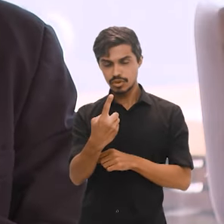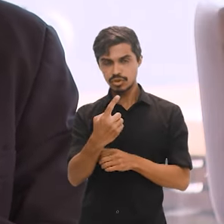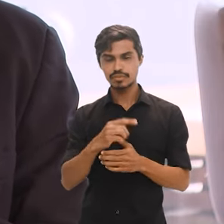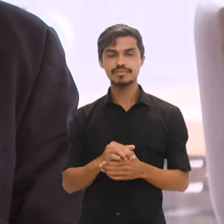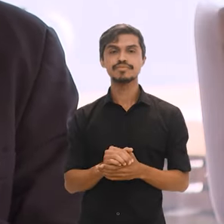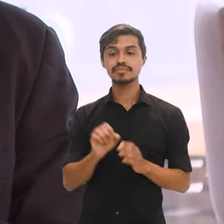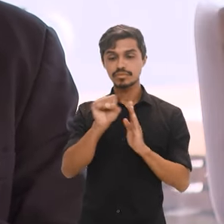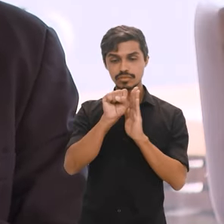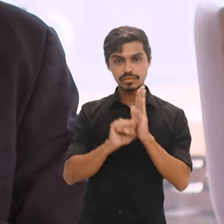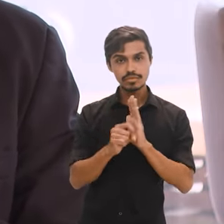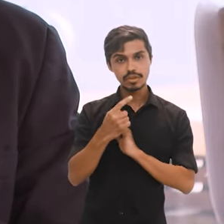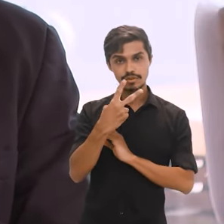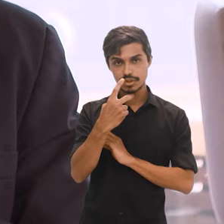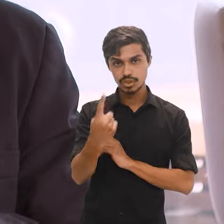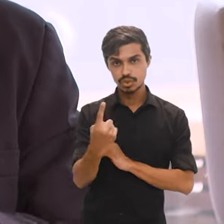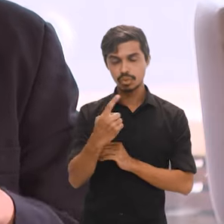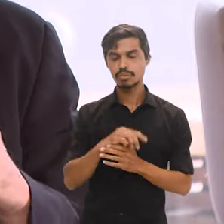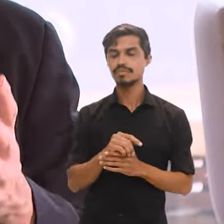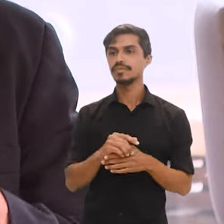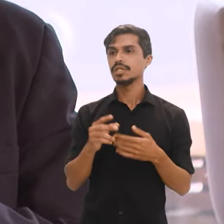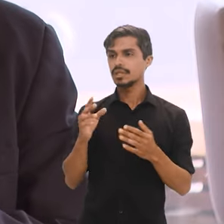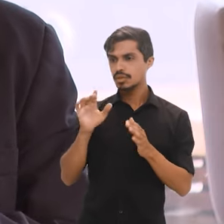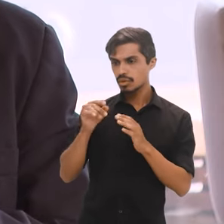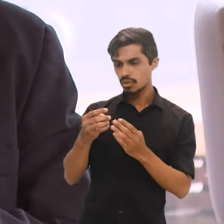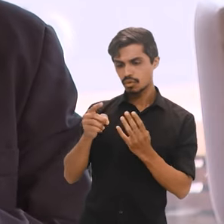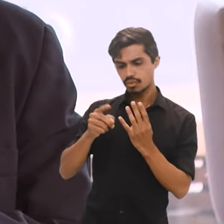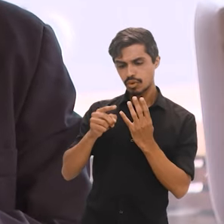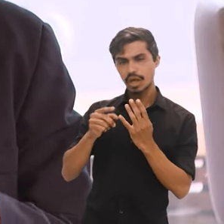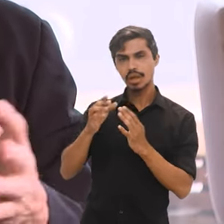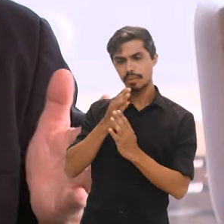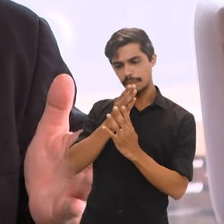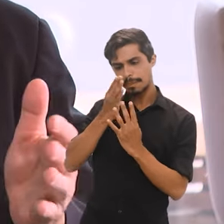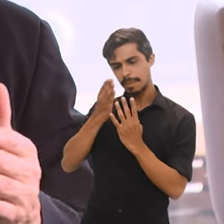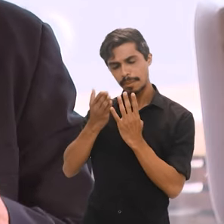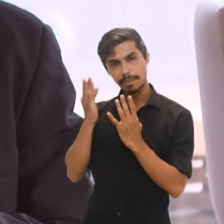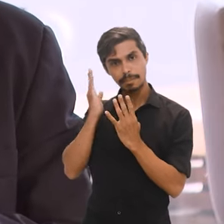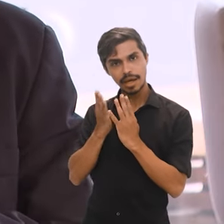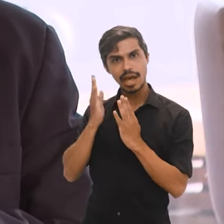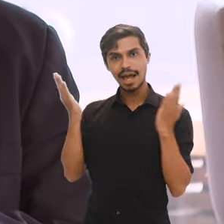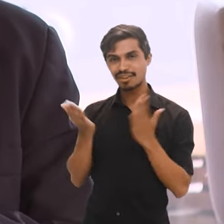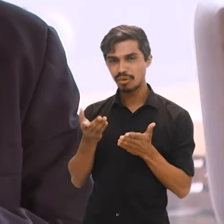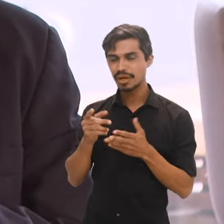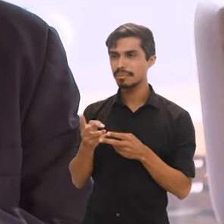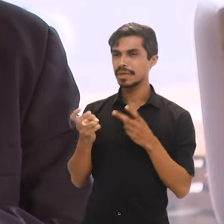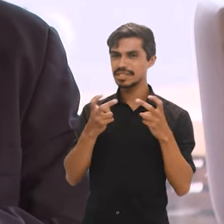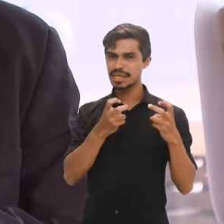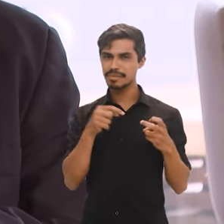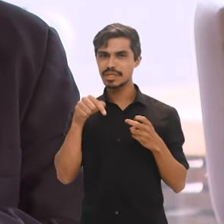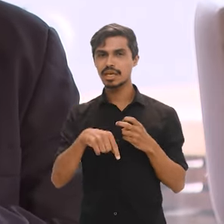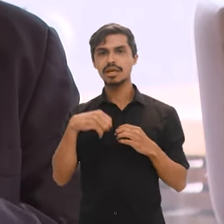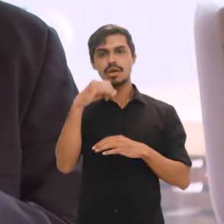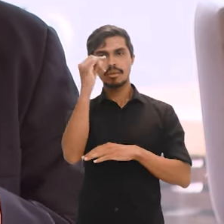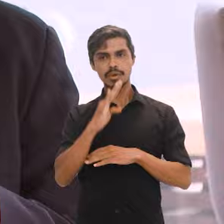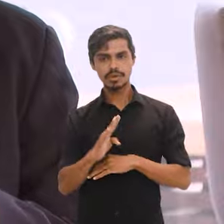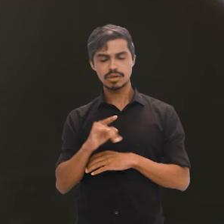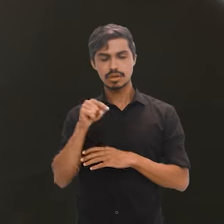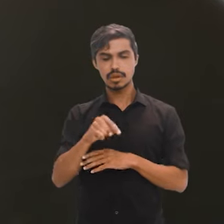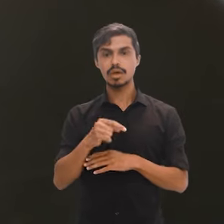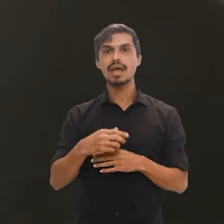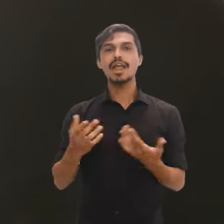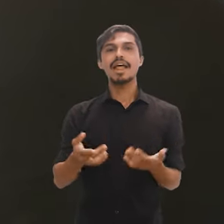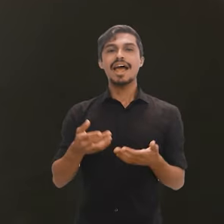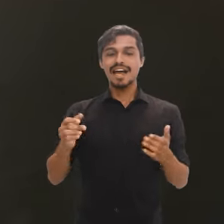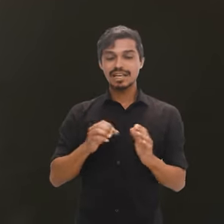quarto do século XXI, nós temos novos desafios. Em primeiro lugar, pelo fato que a população brasileira desacelerou